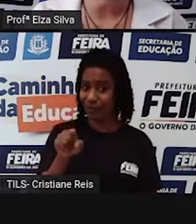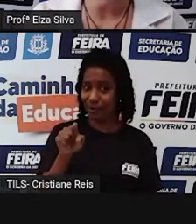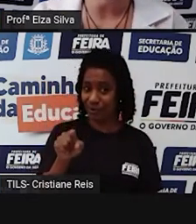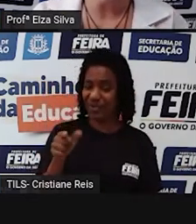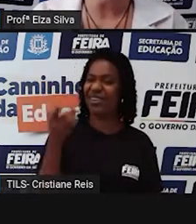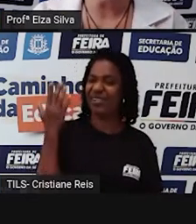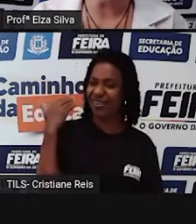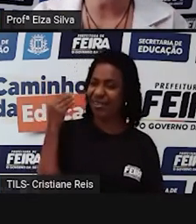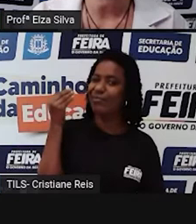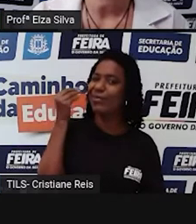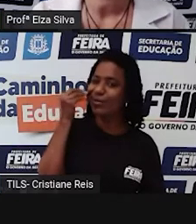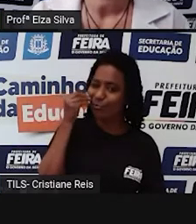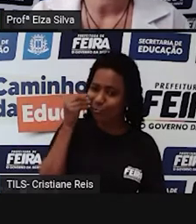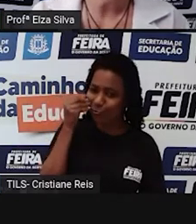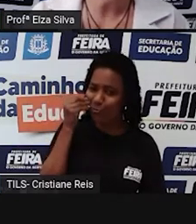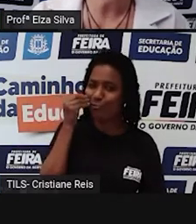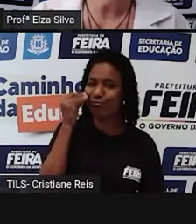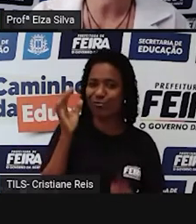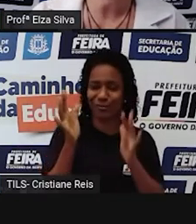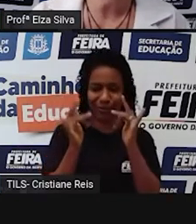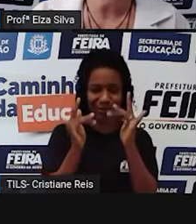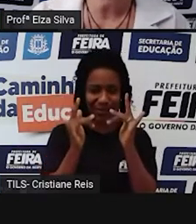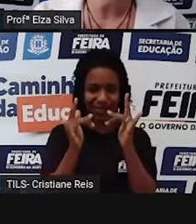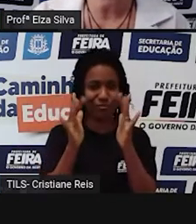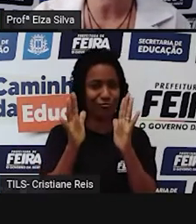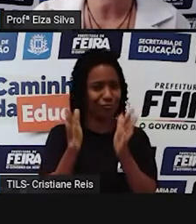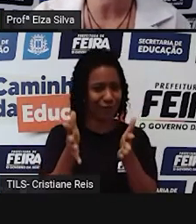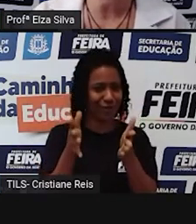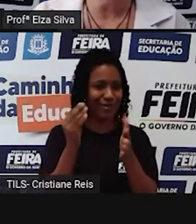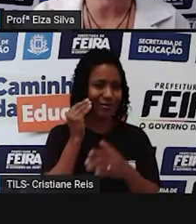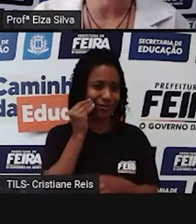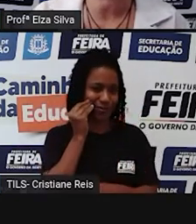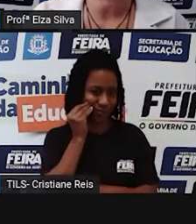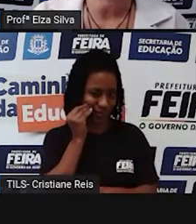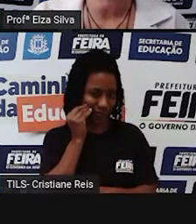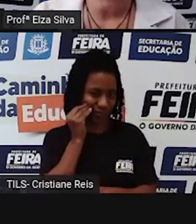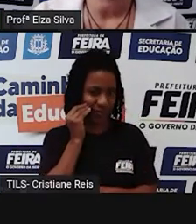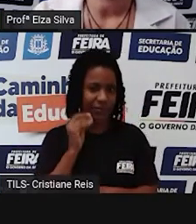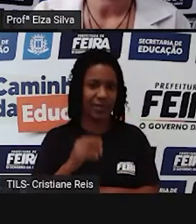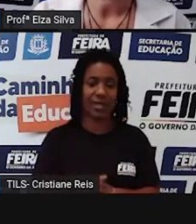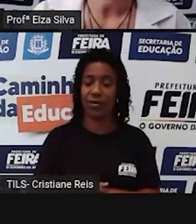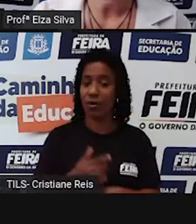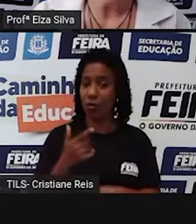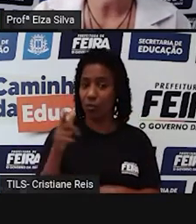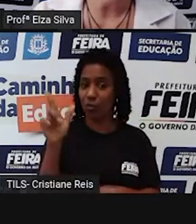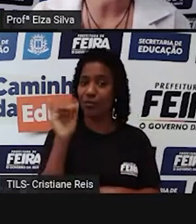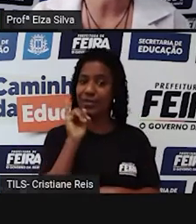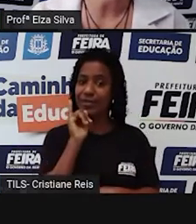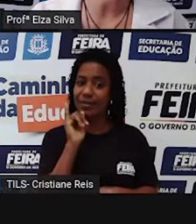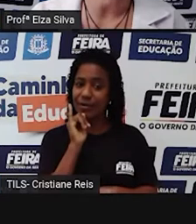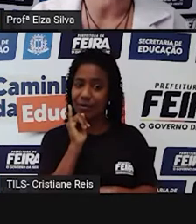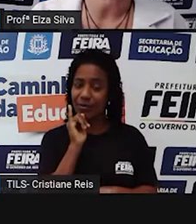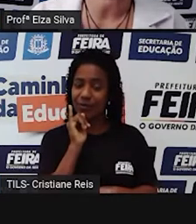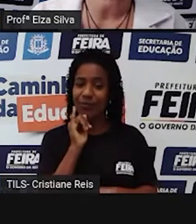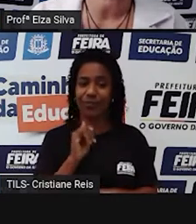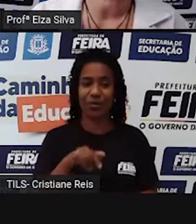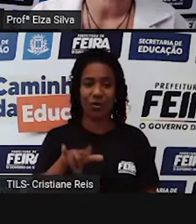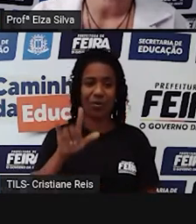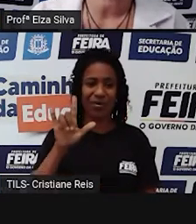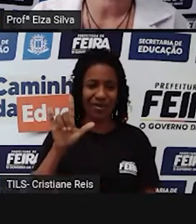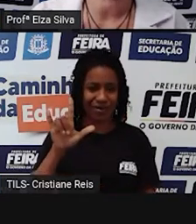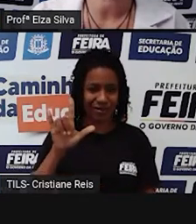namorada. Vejamos agora o exemplo com to love. I love you so much.